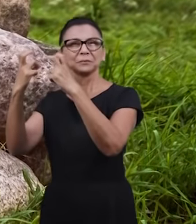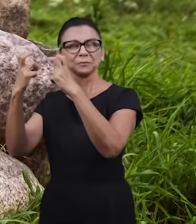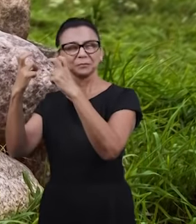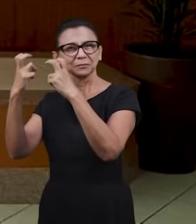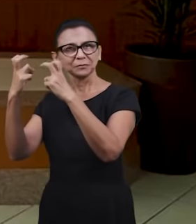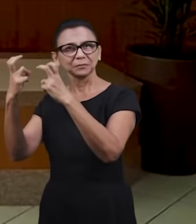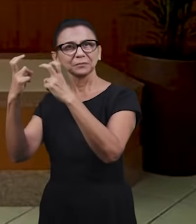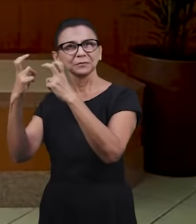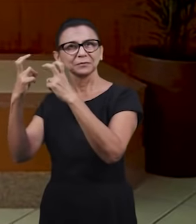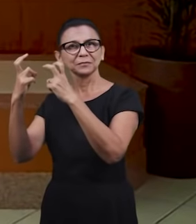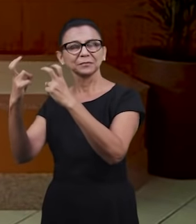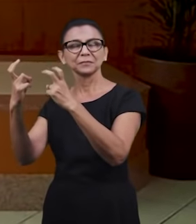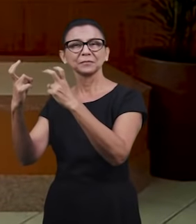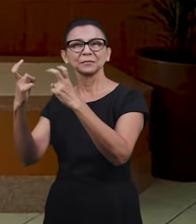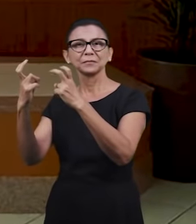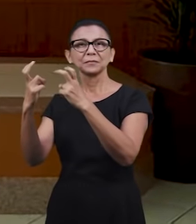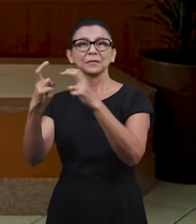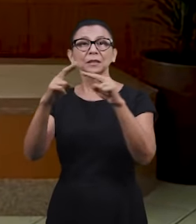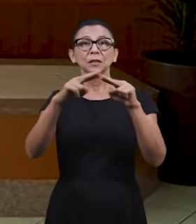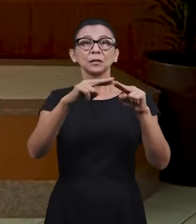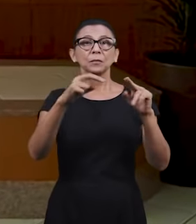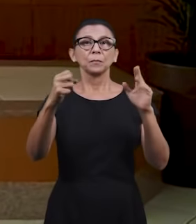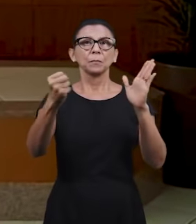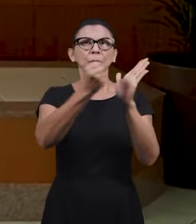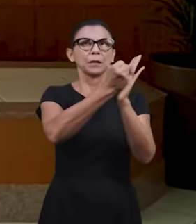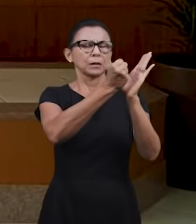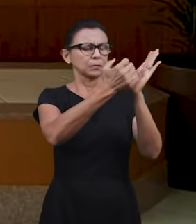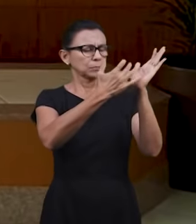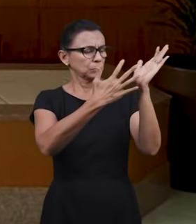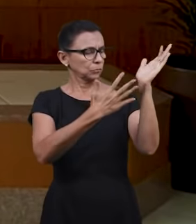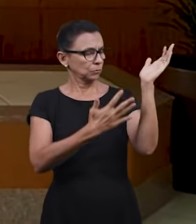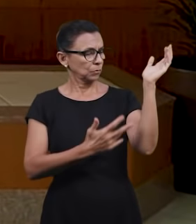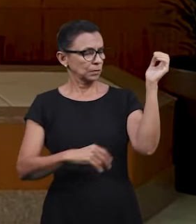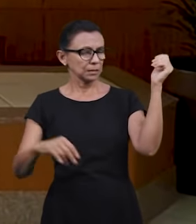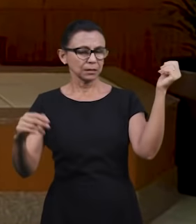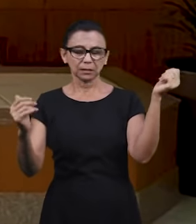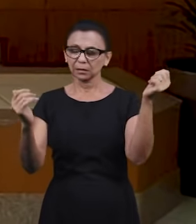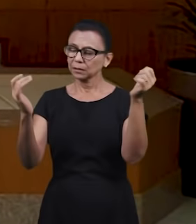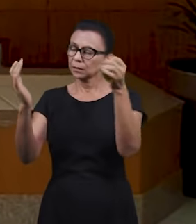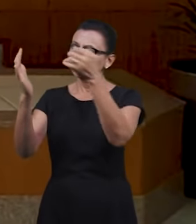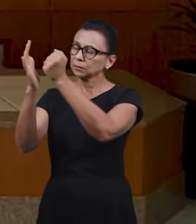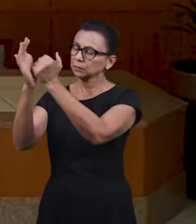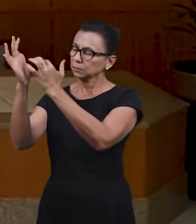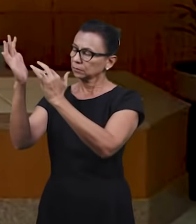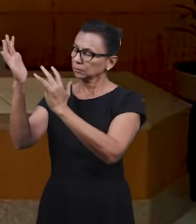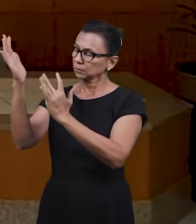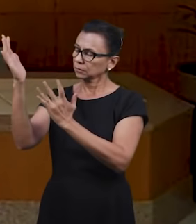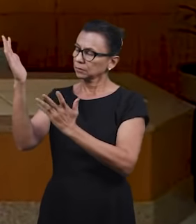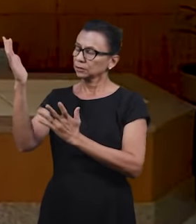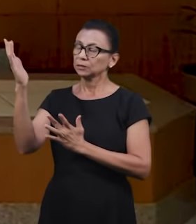Clamarei, clamarei, clamarei pelo